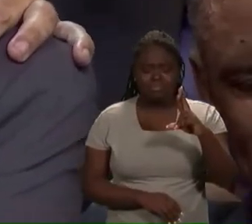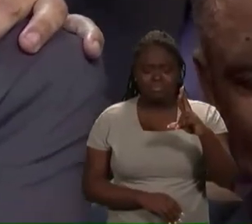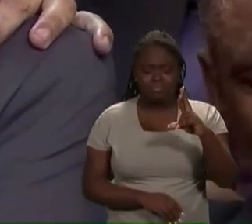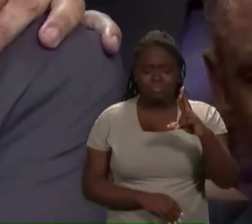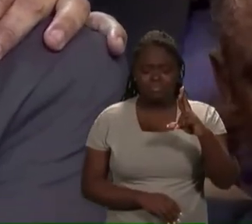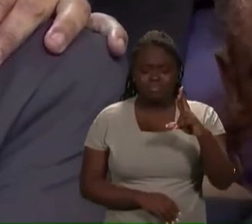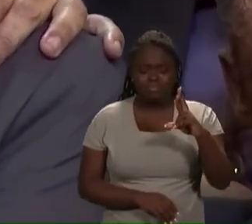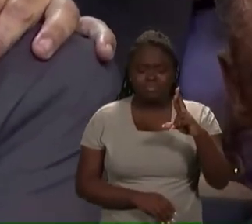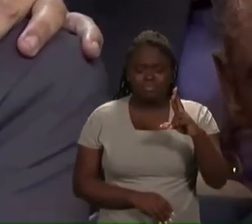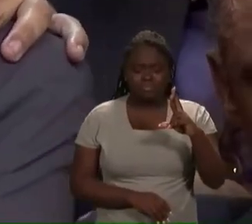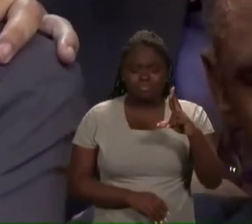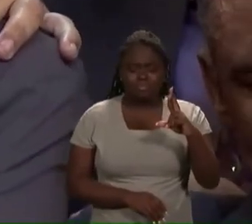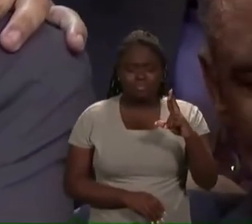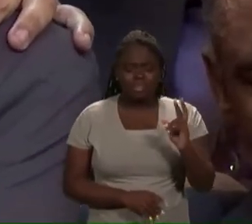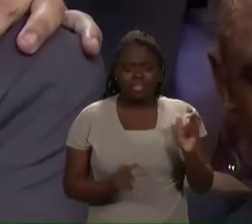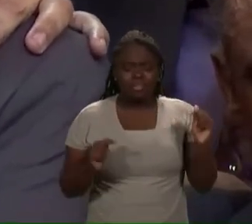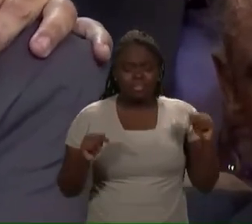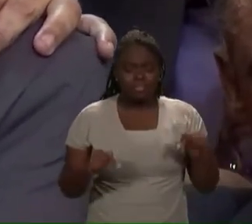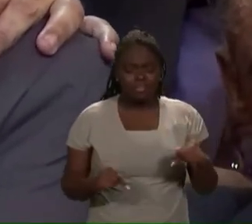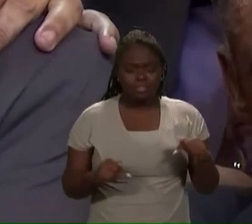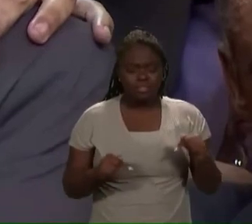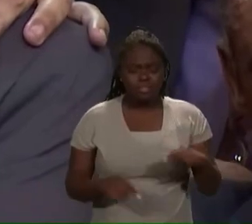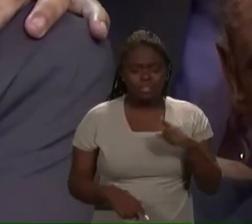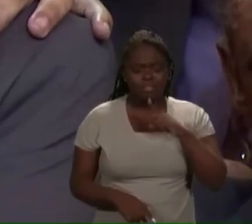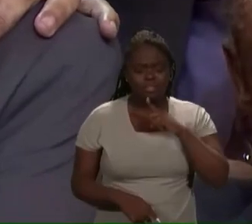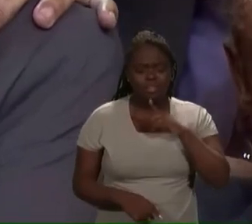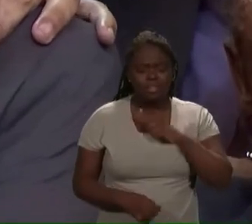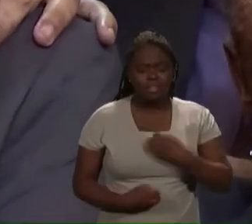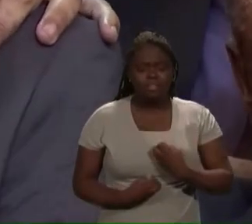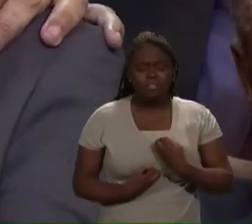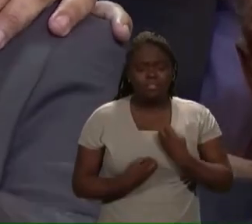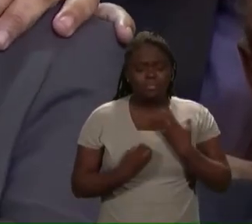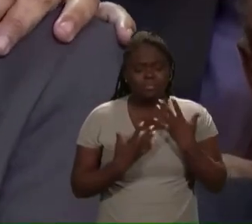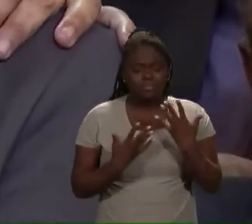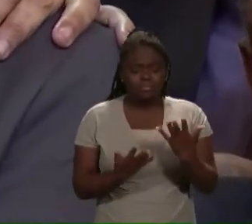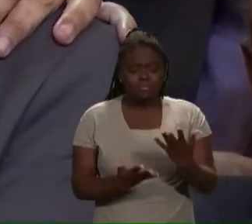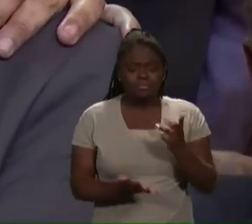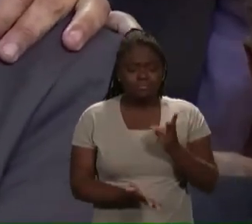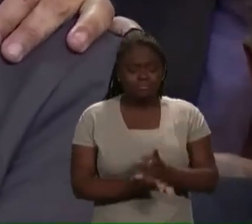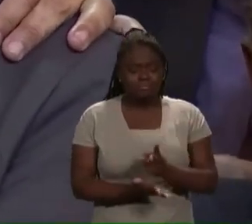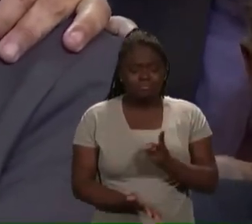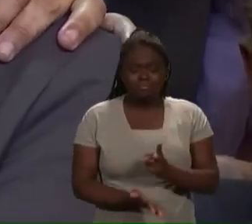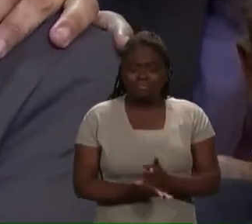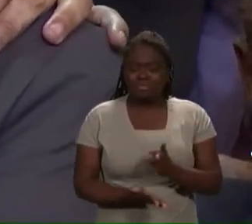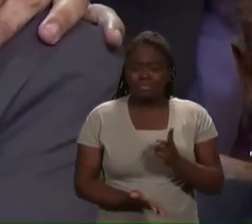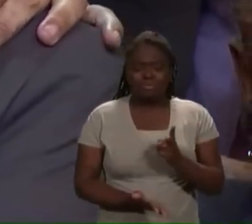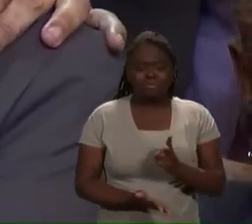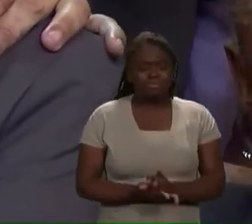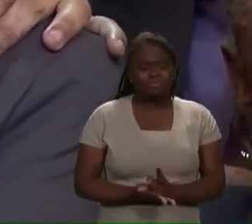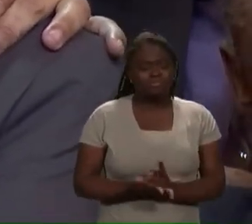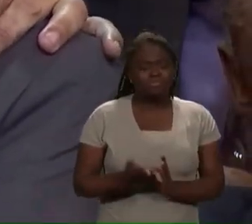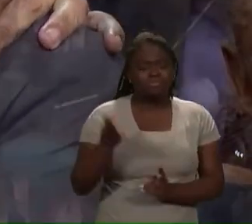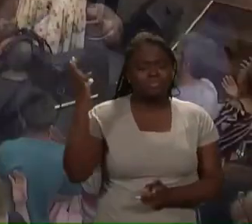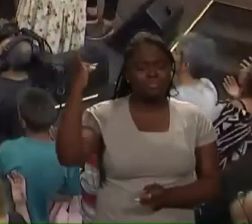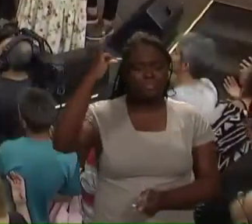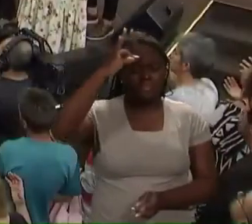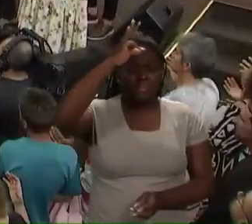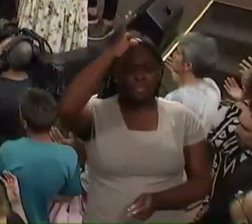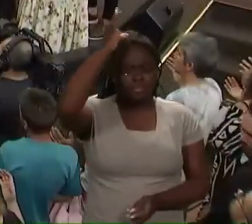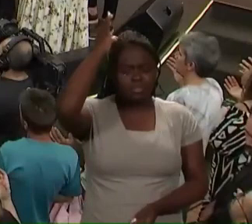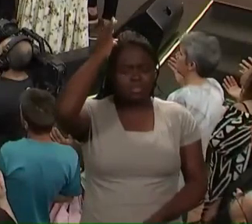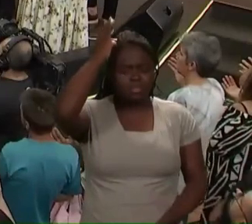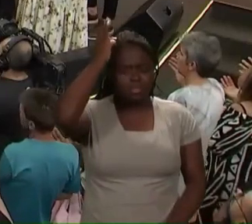Que desse púlpito flua. Continue fluindo rios de águas vivas.